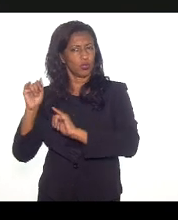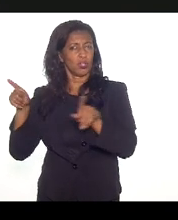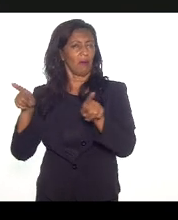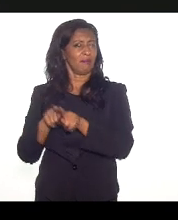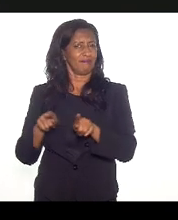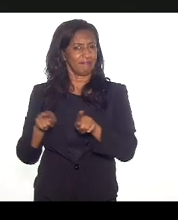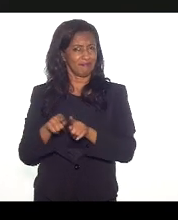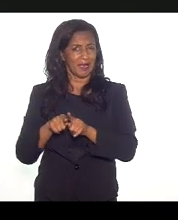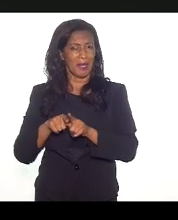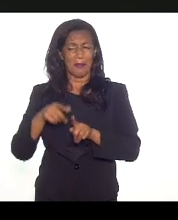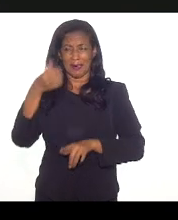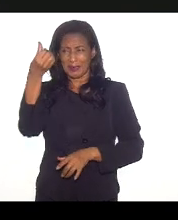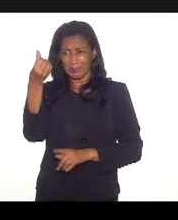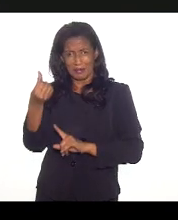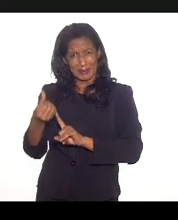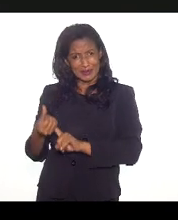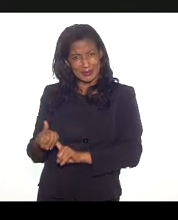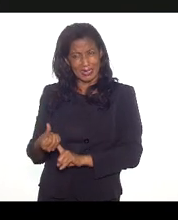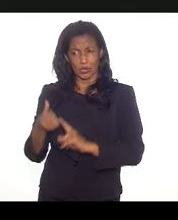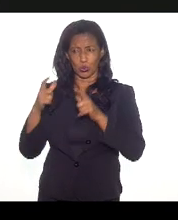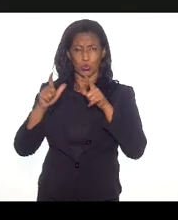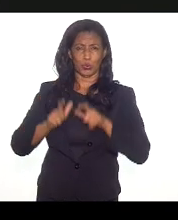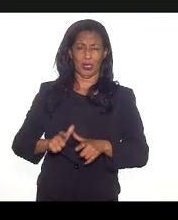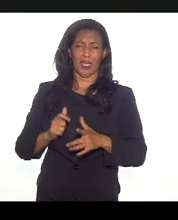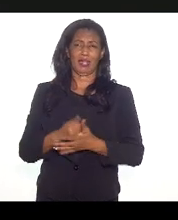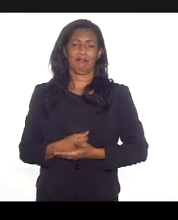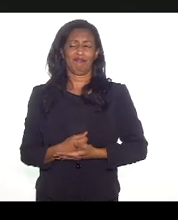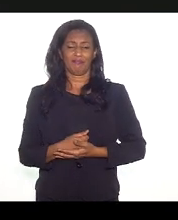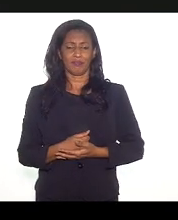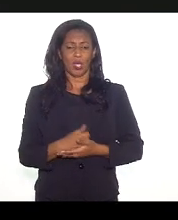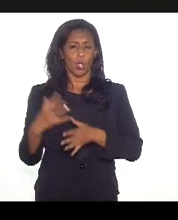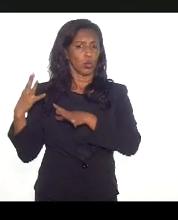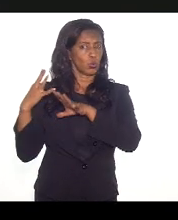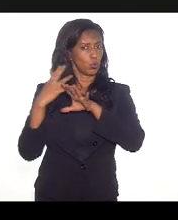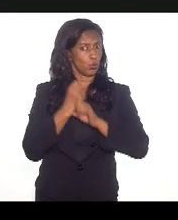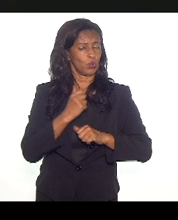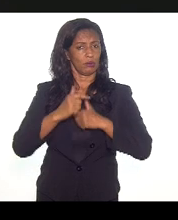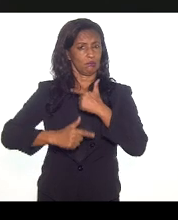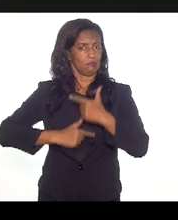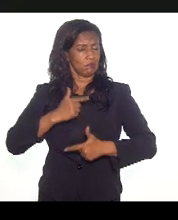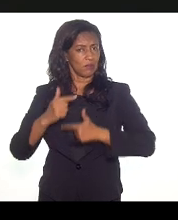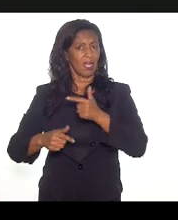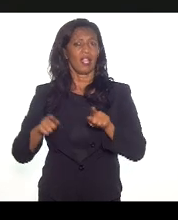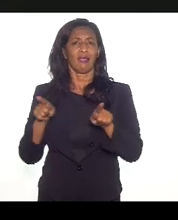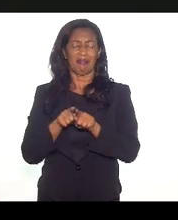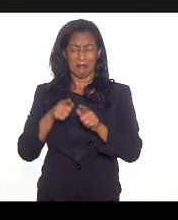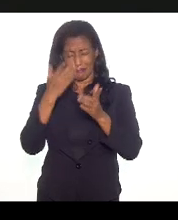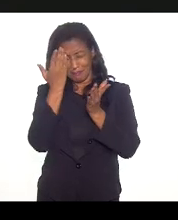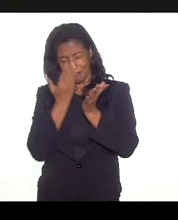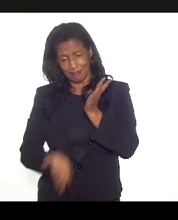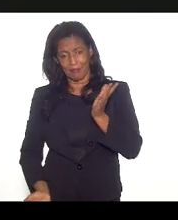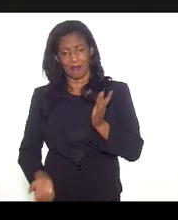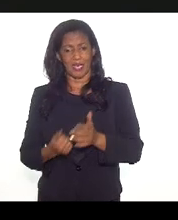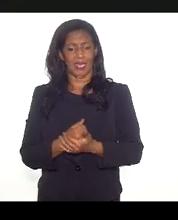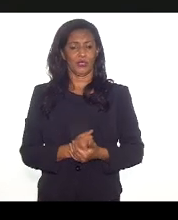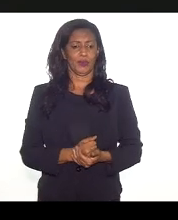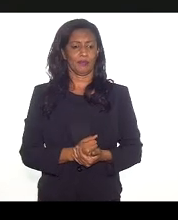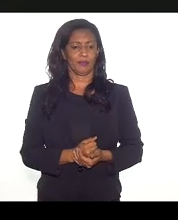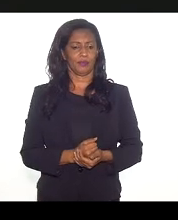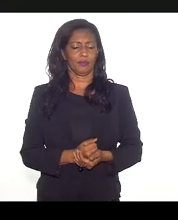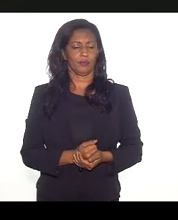passando para a sexta posição, não está aí, mas, do ponto de vista do total de emprego, a gente também perde a segunda